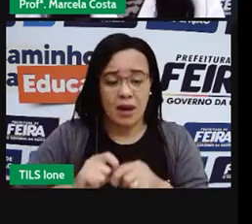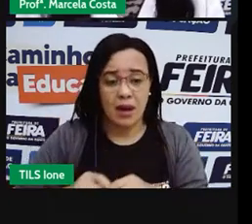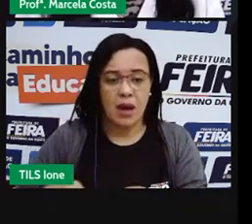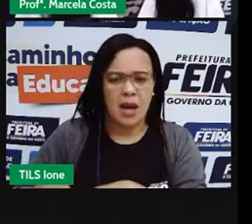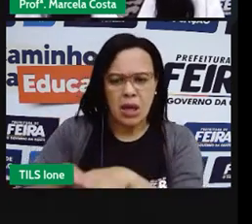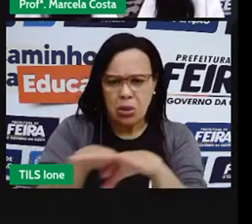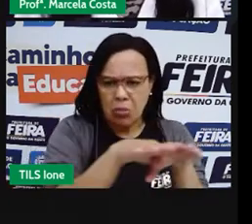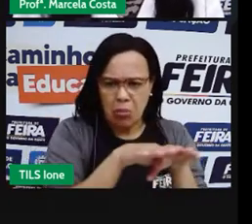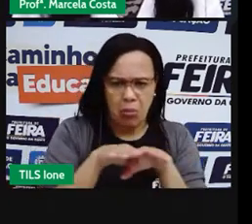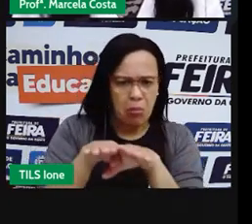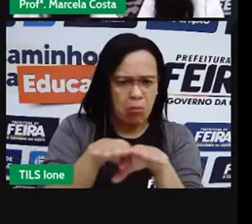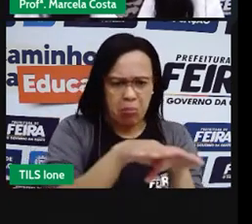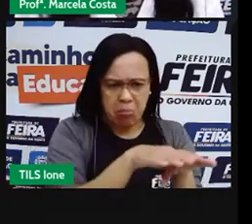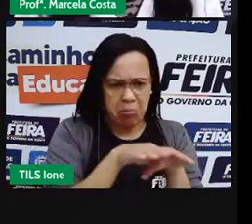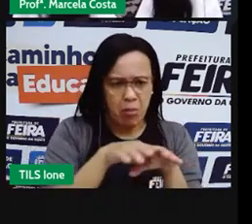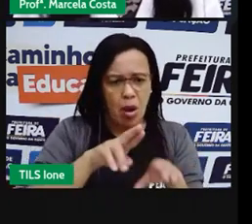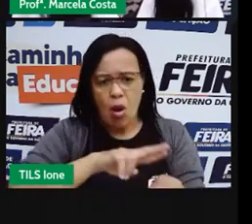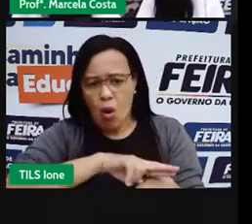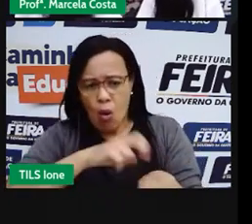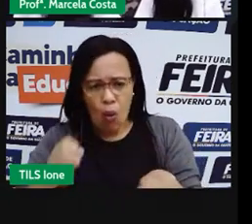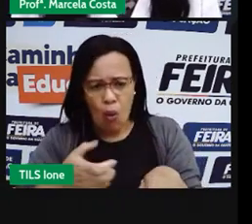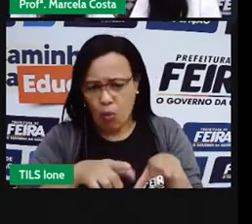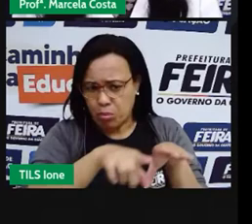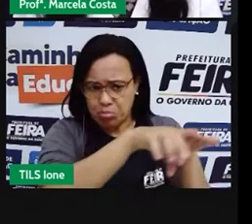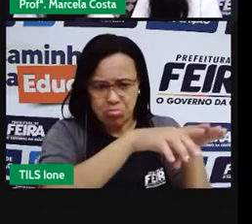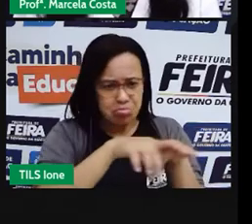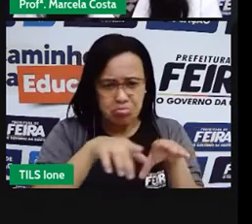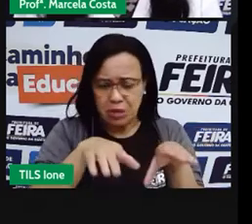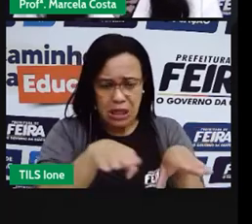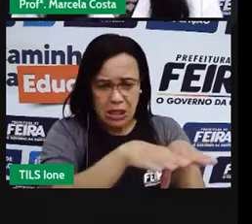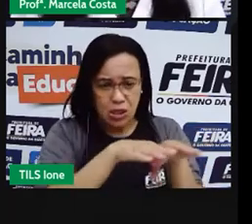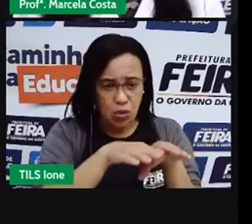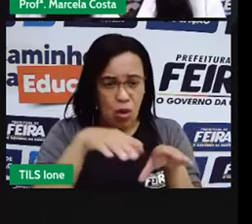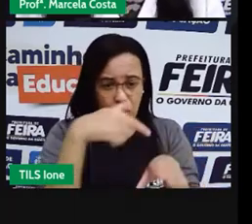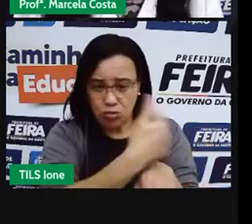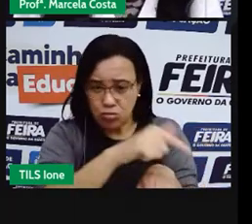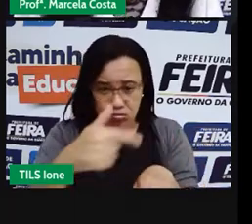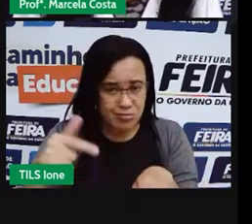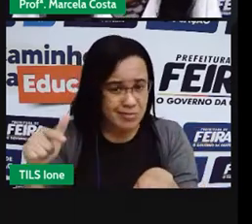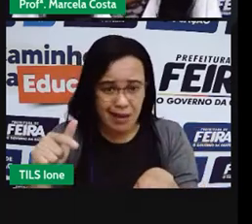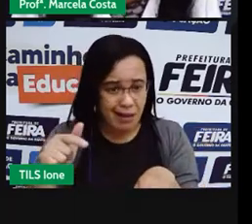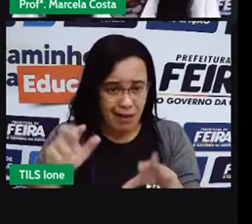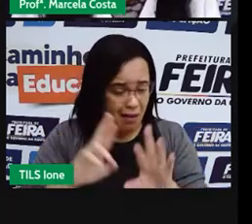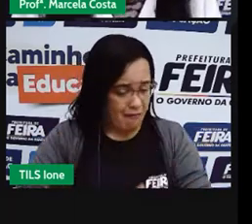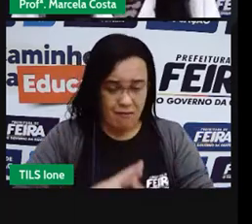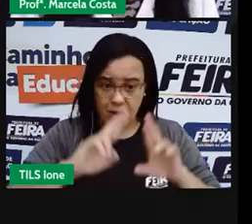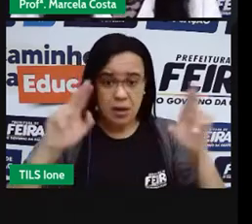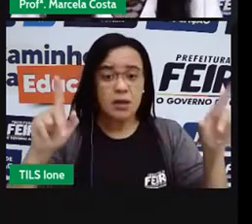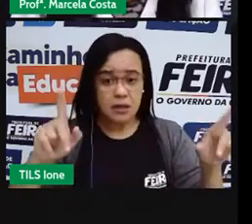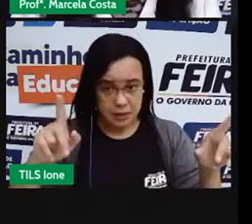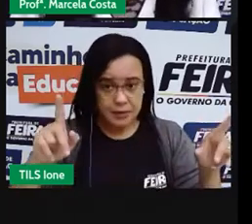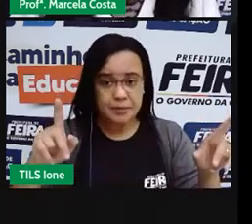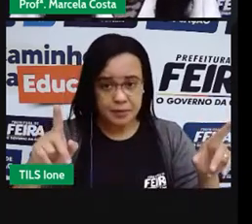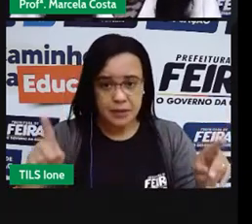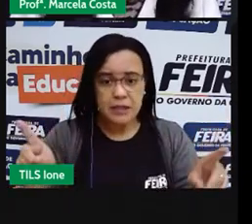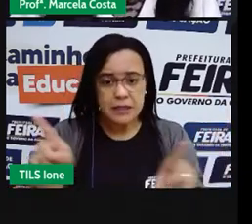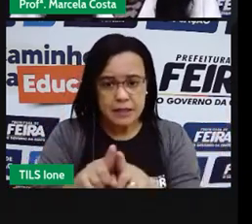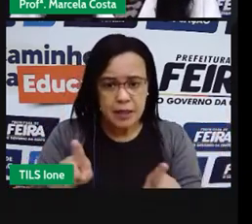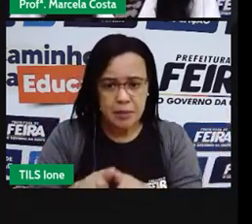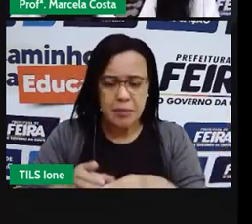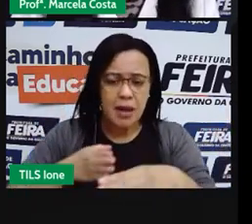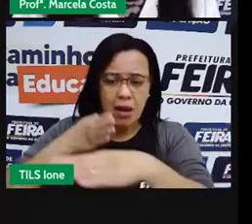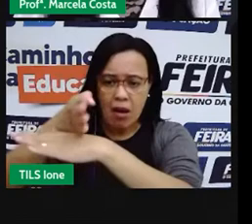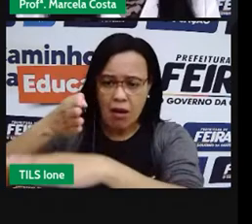ações que são importantes e que são garantidas pelo poder público, representantes sociais.